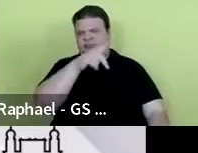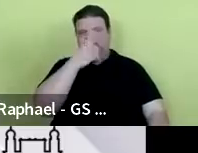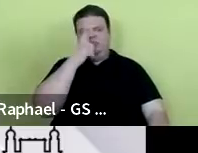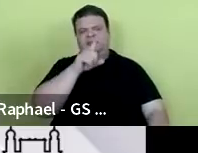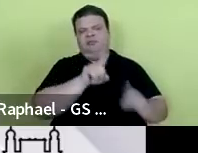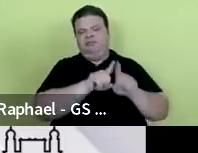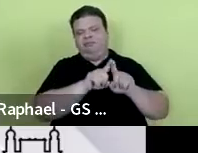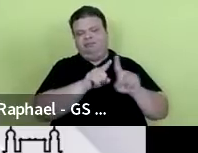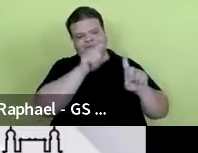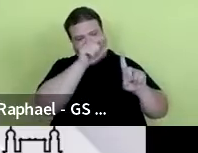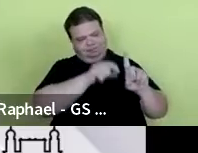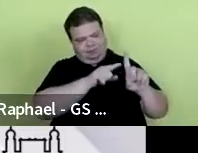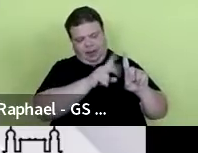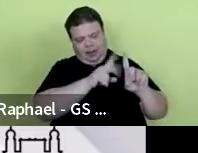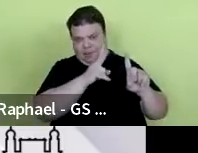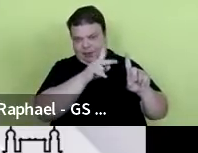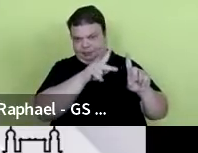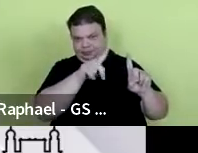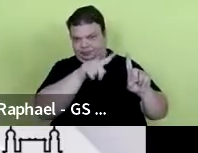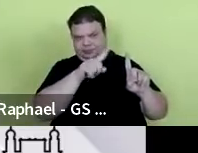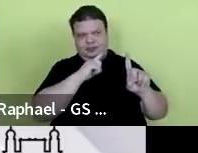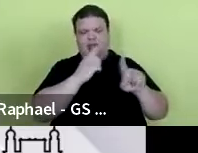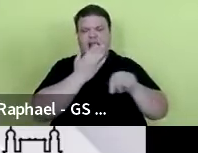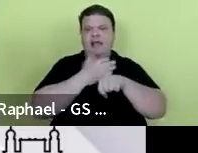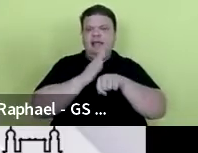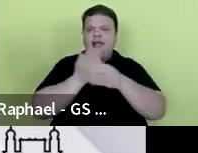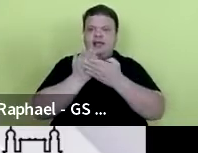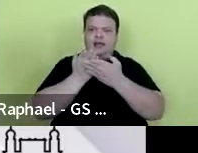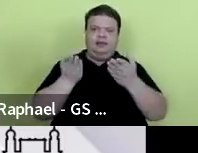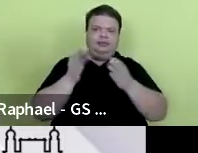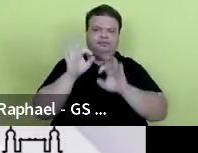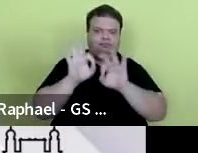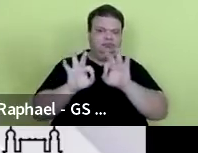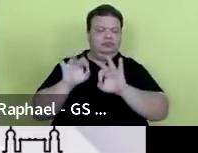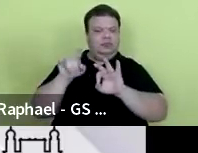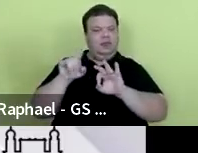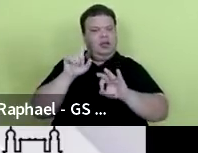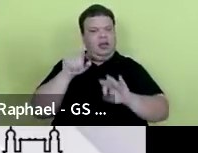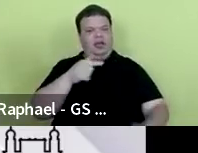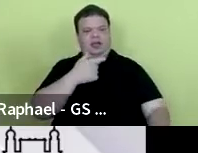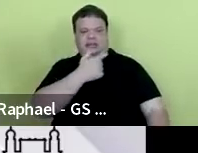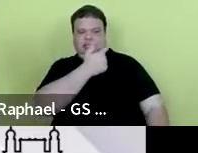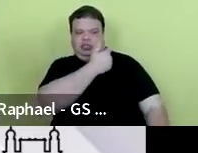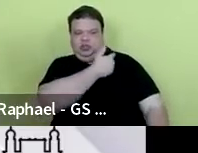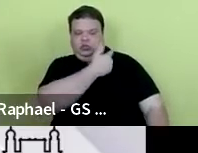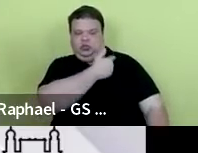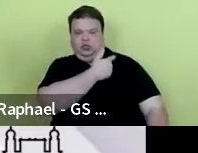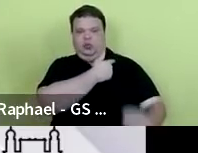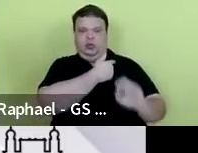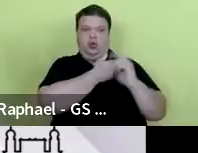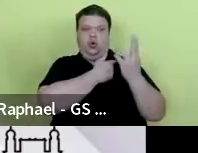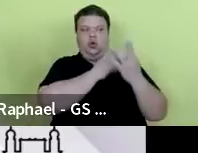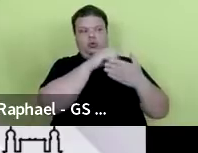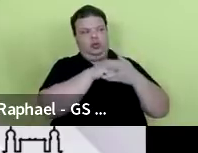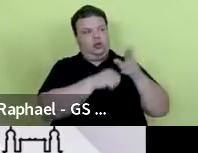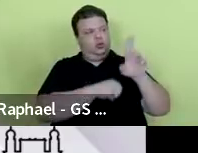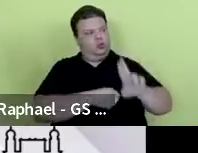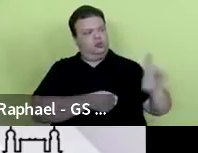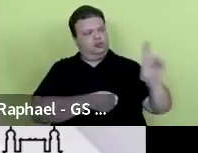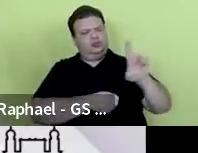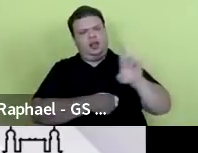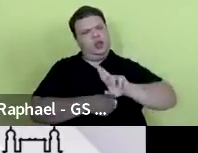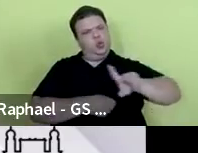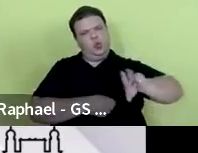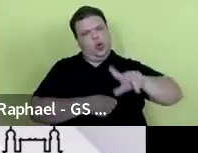que prepara vocês, seja no ensino médio, aqui no caso, ou nas nossas universidades, não é simples.